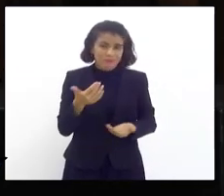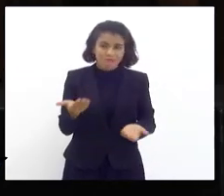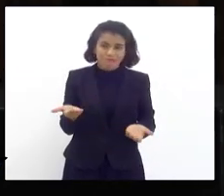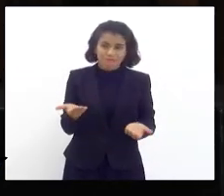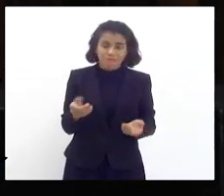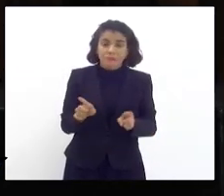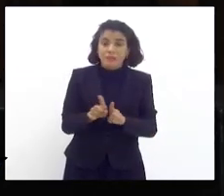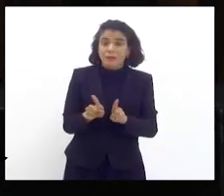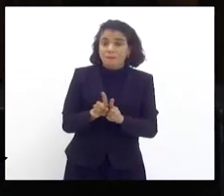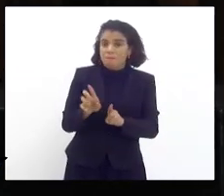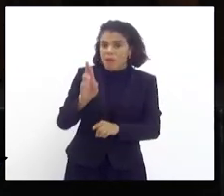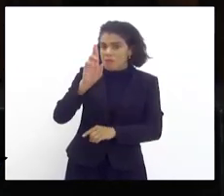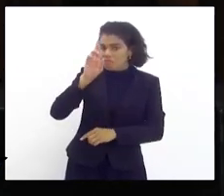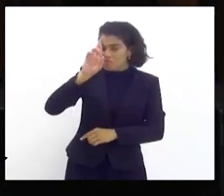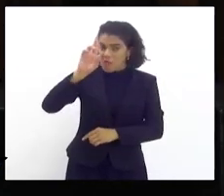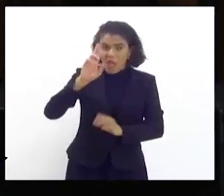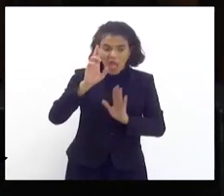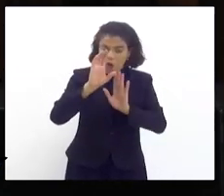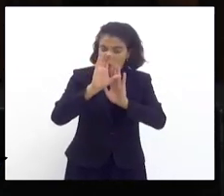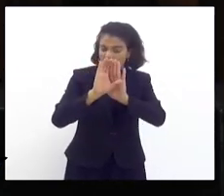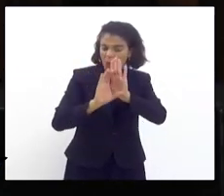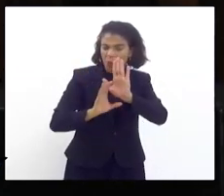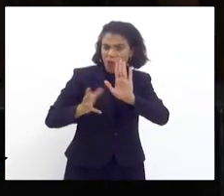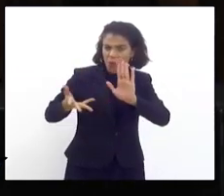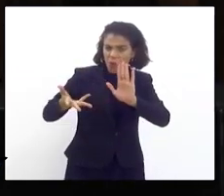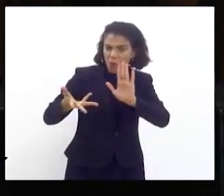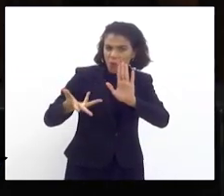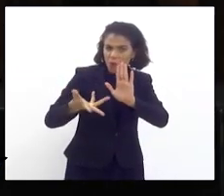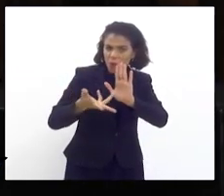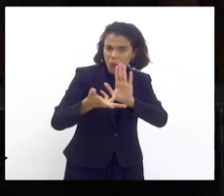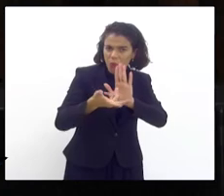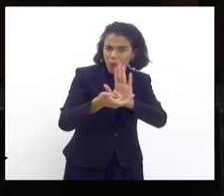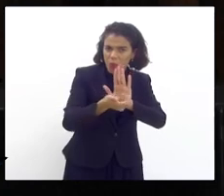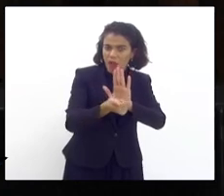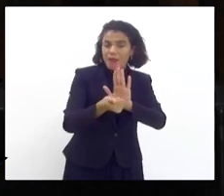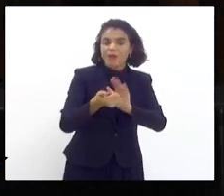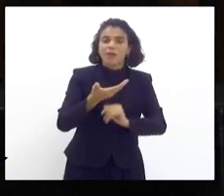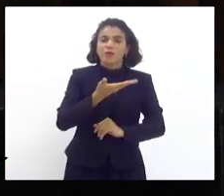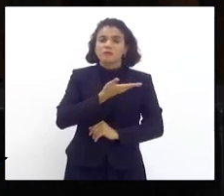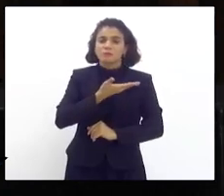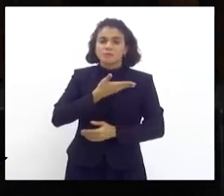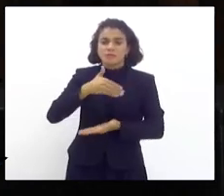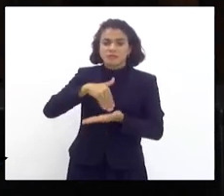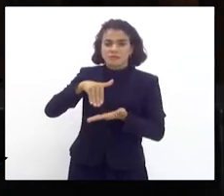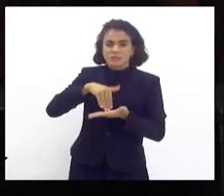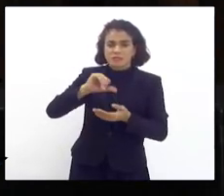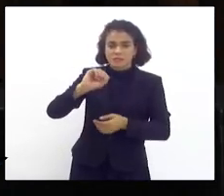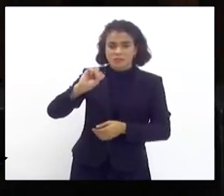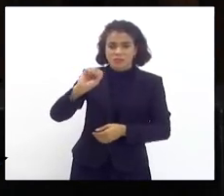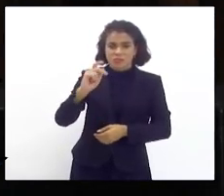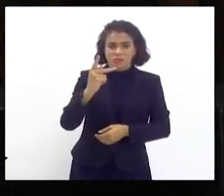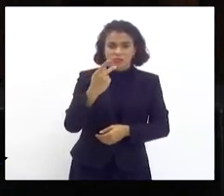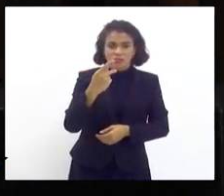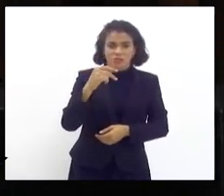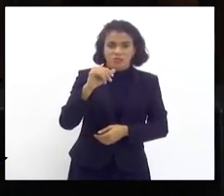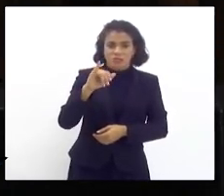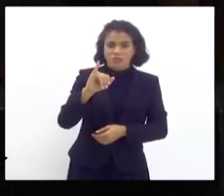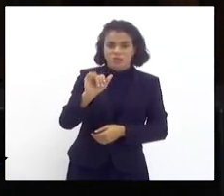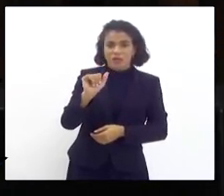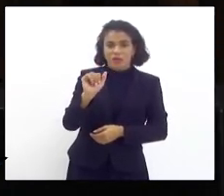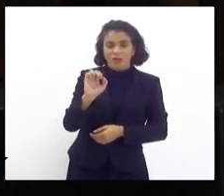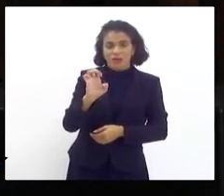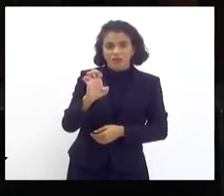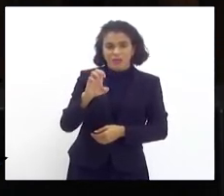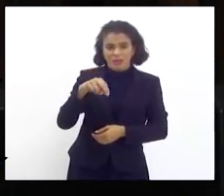dona de um currículo muito sólido e que é a nossa amiga secretária da Cheyenne Barreto. A secretária Cheyenne